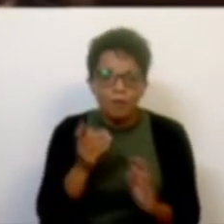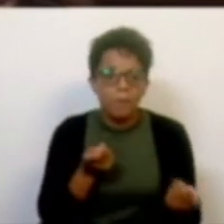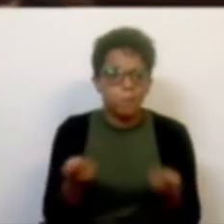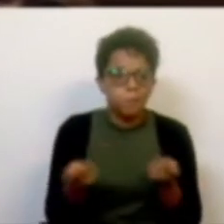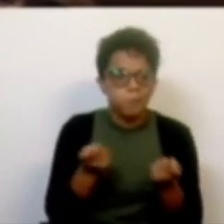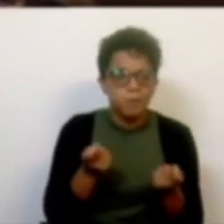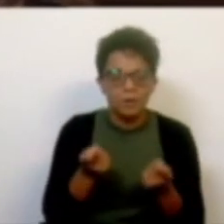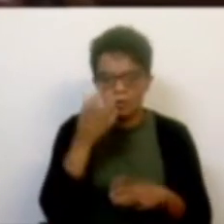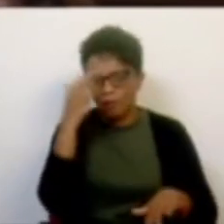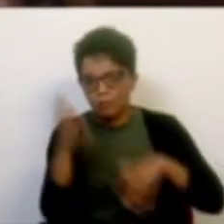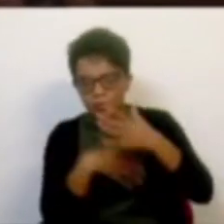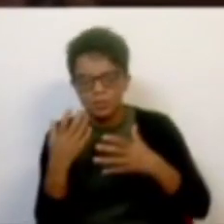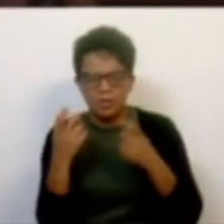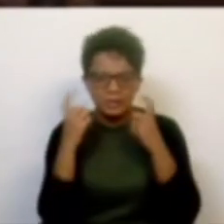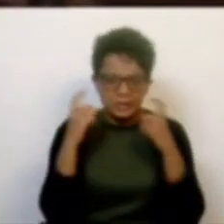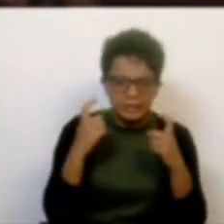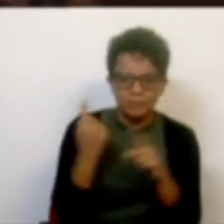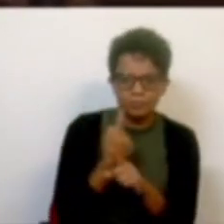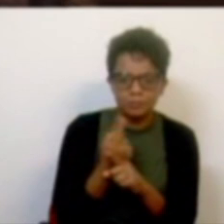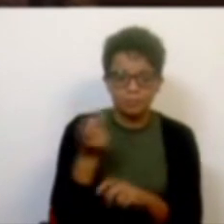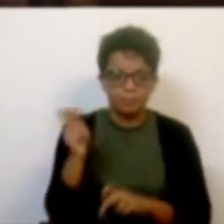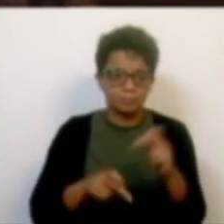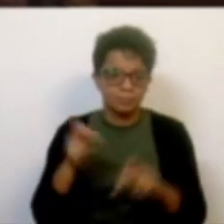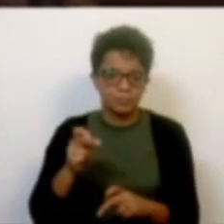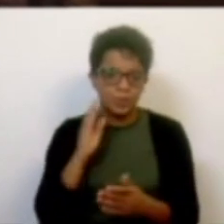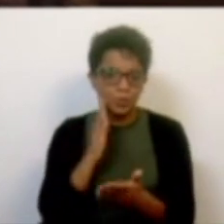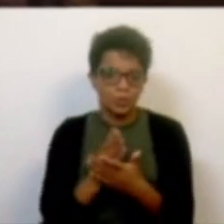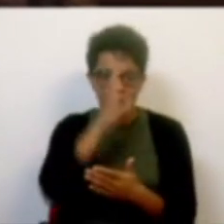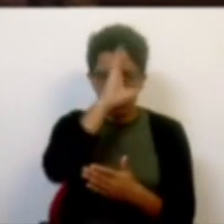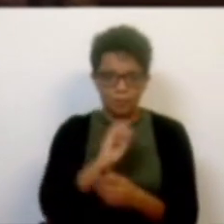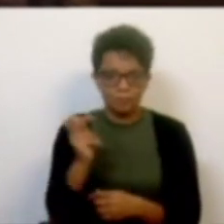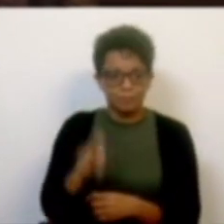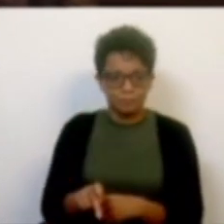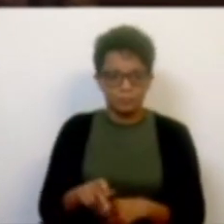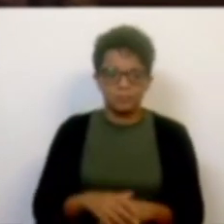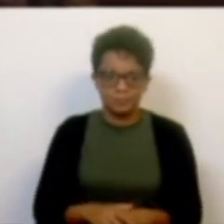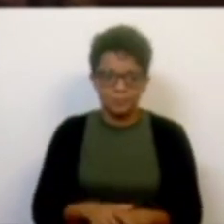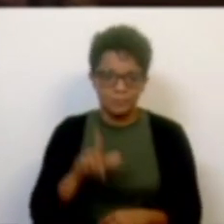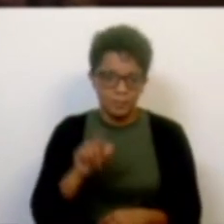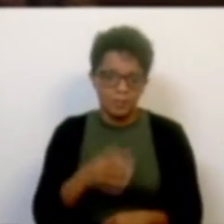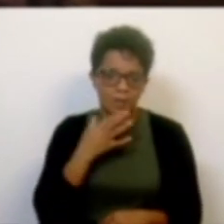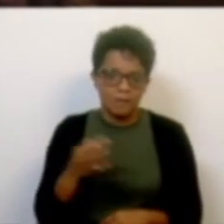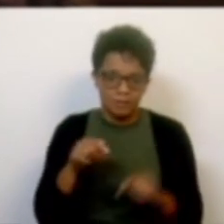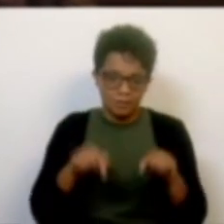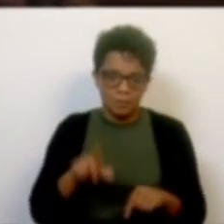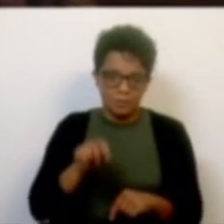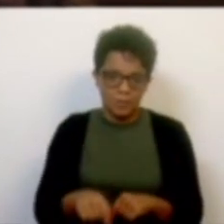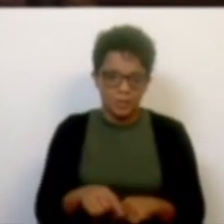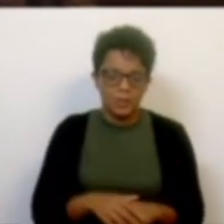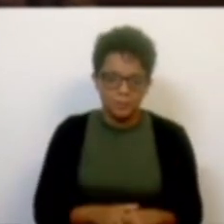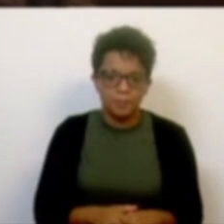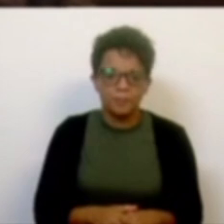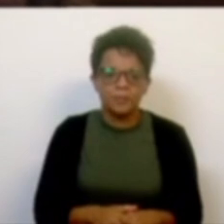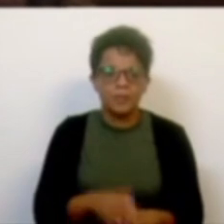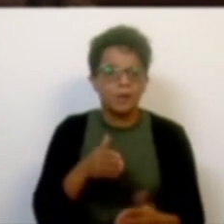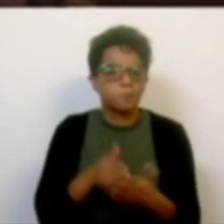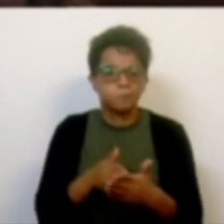a balbúrdia e o ruído que foram característica da última legislatura e que serão necessariamente desta também. Como é que vai